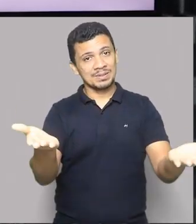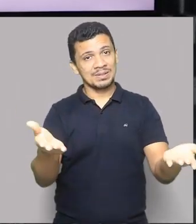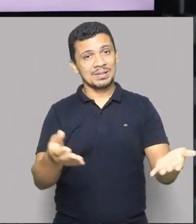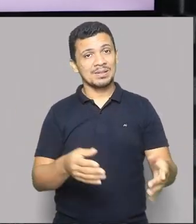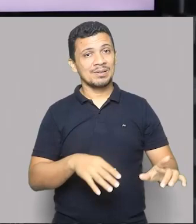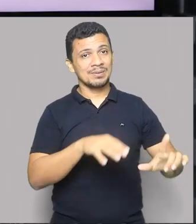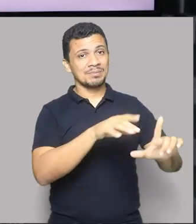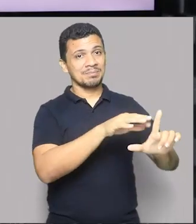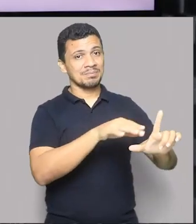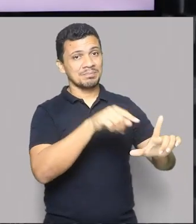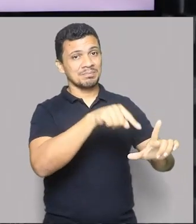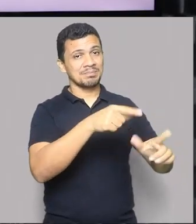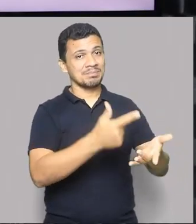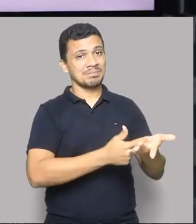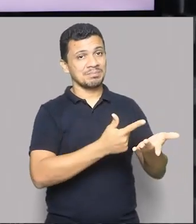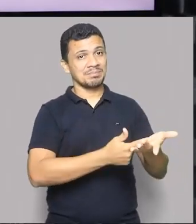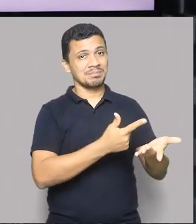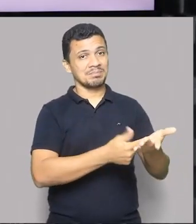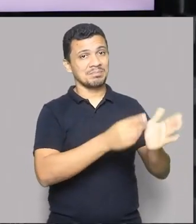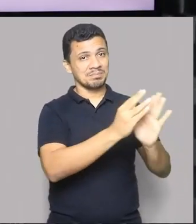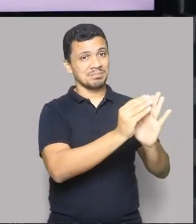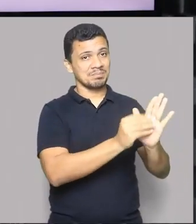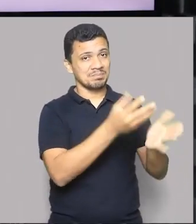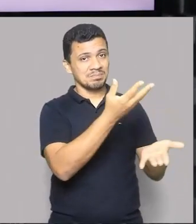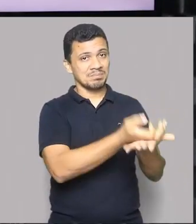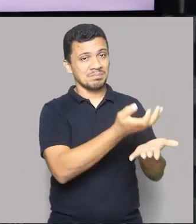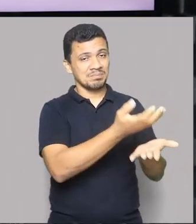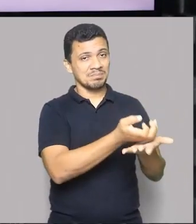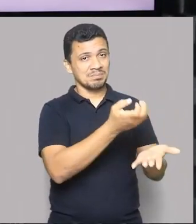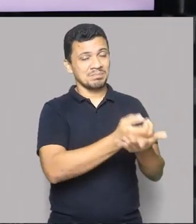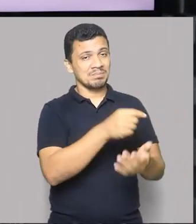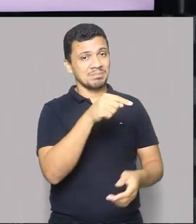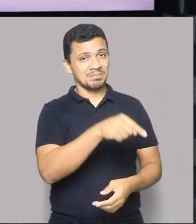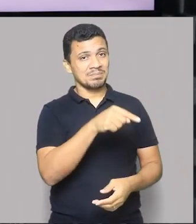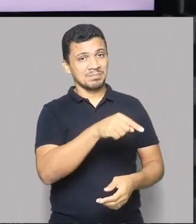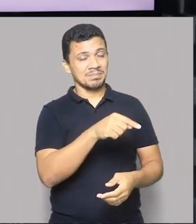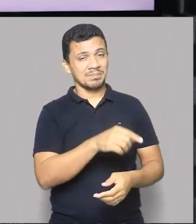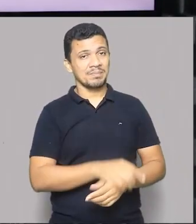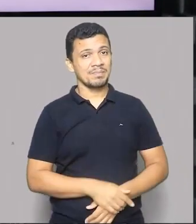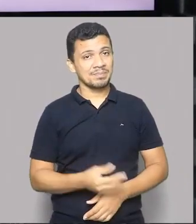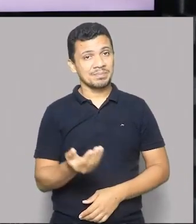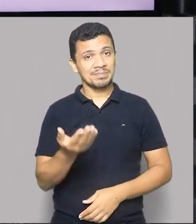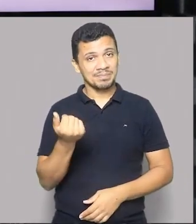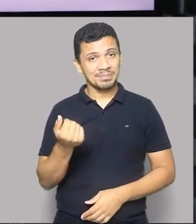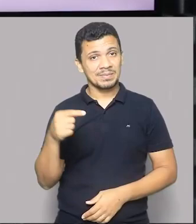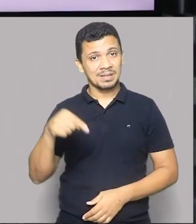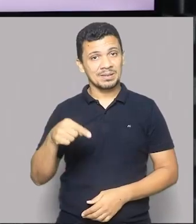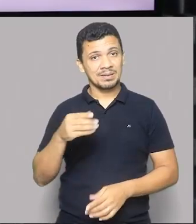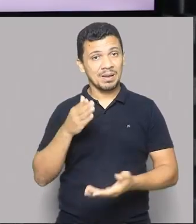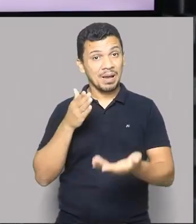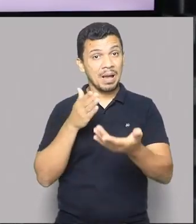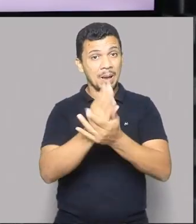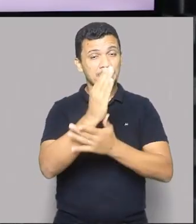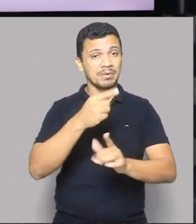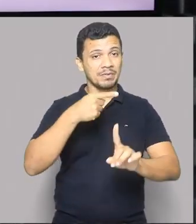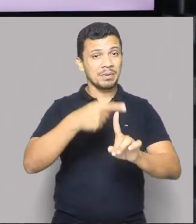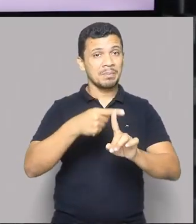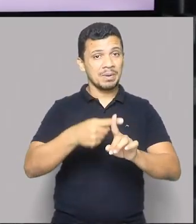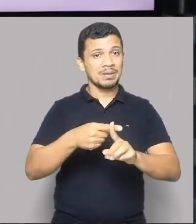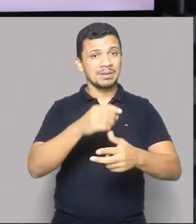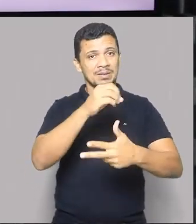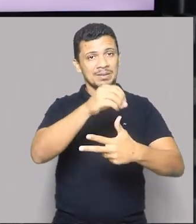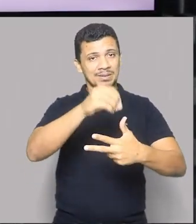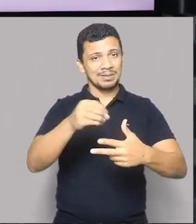abaixe aqui o nosso materialzinho, a nossa portila, QR Codezinho e vem o Aprova mais Enem